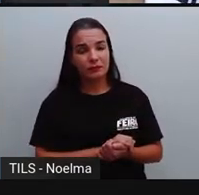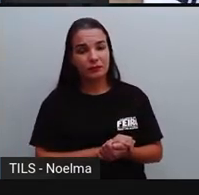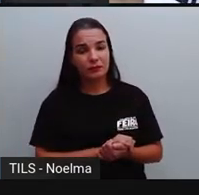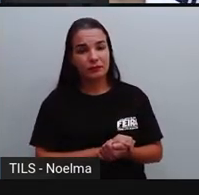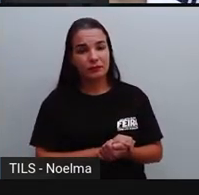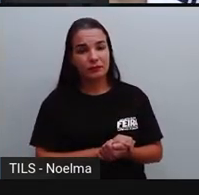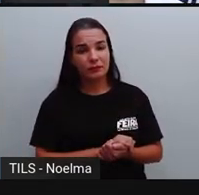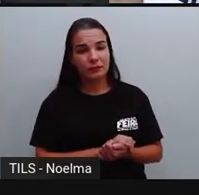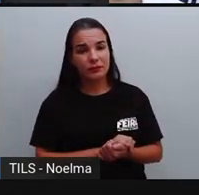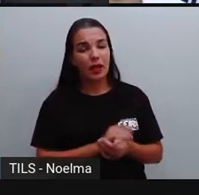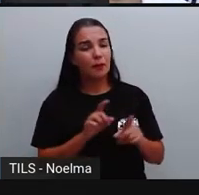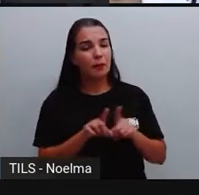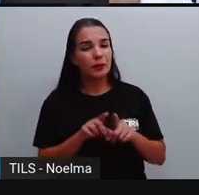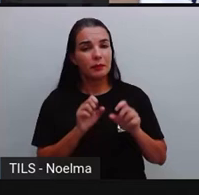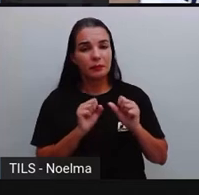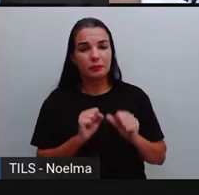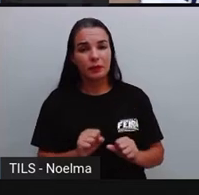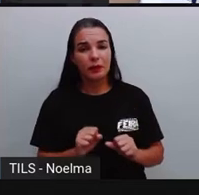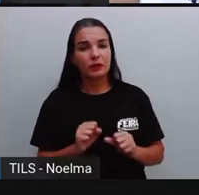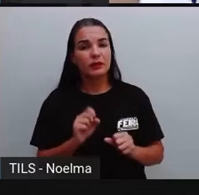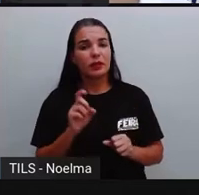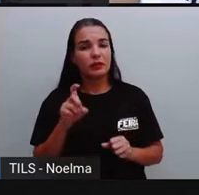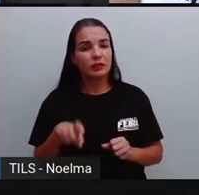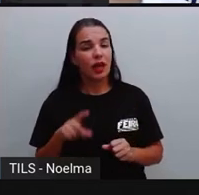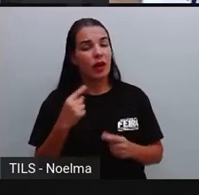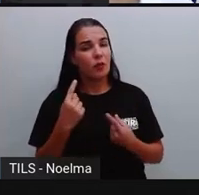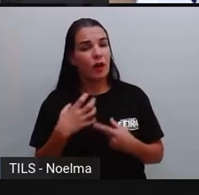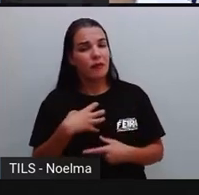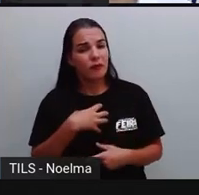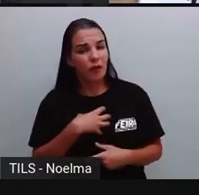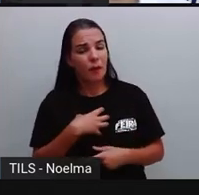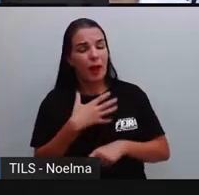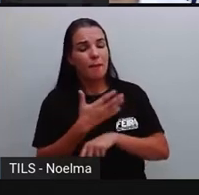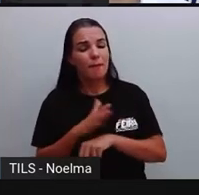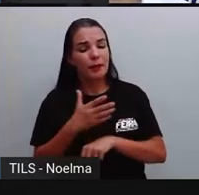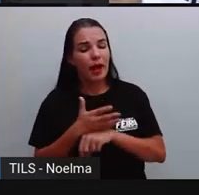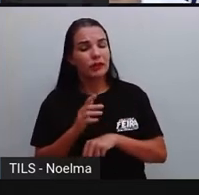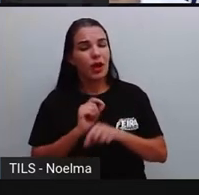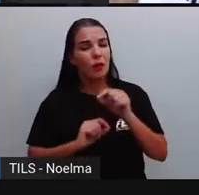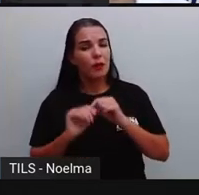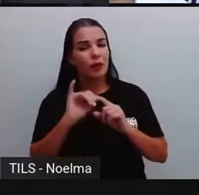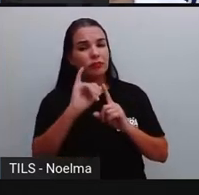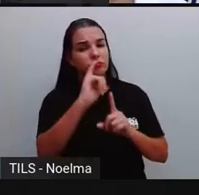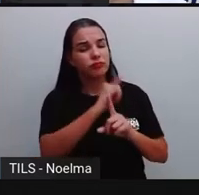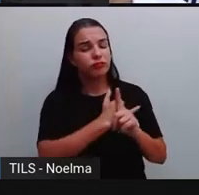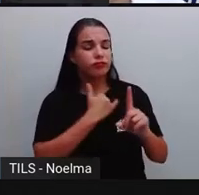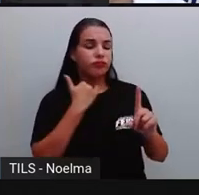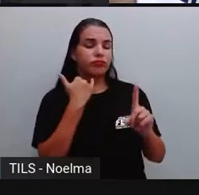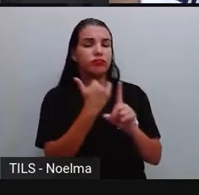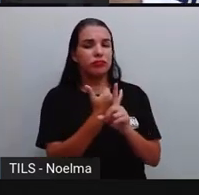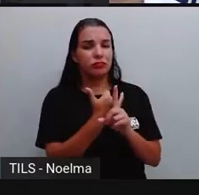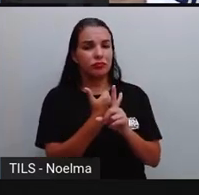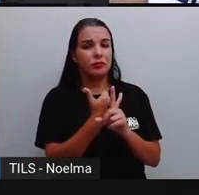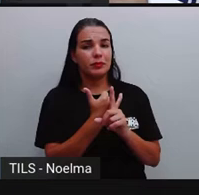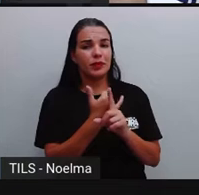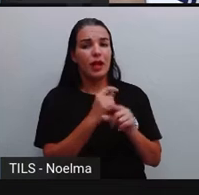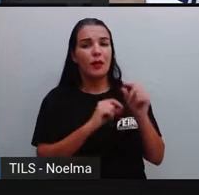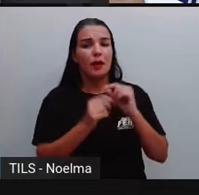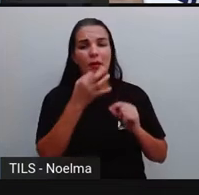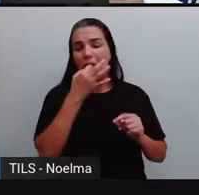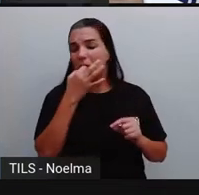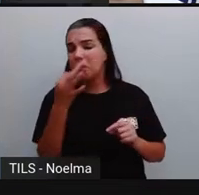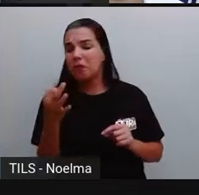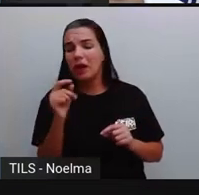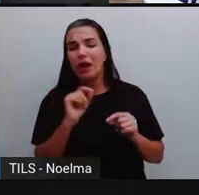apelidos, tá? Então, existem aí os apelidos que são ofensivos, o que é isso para aqueles